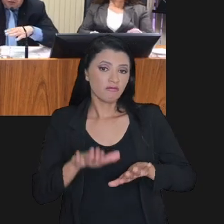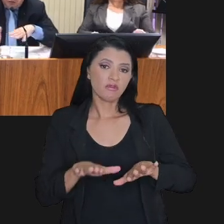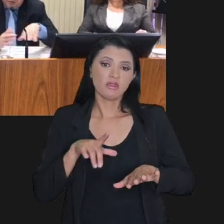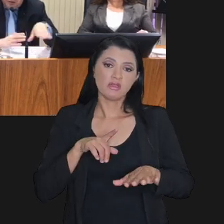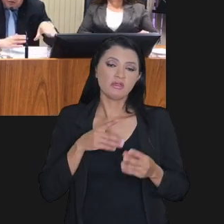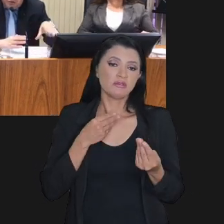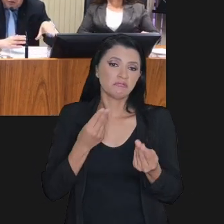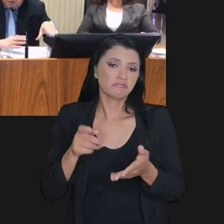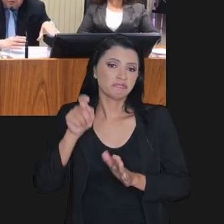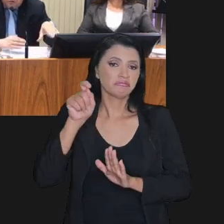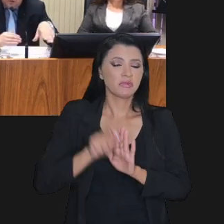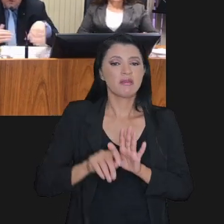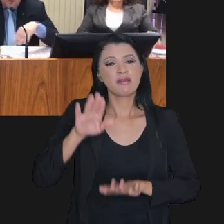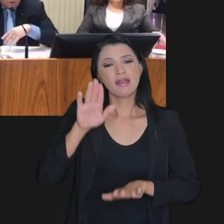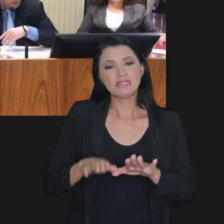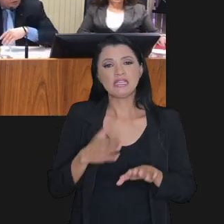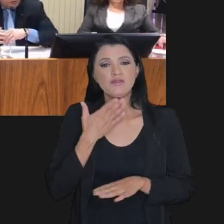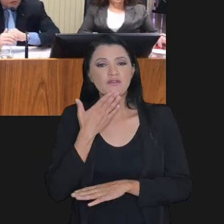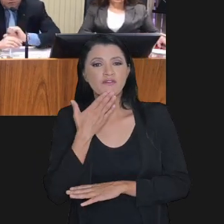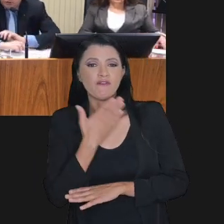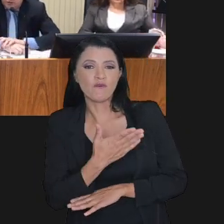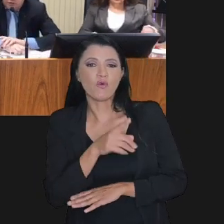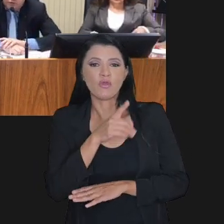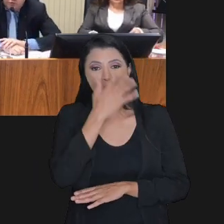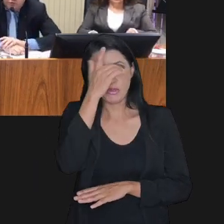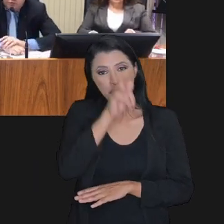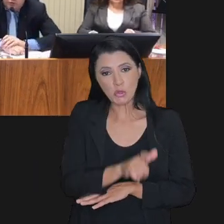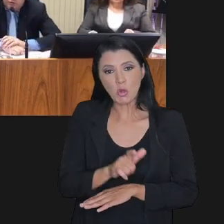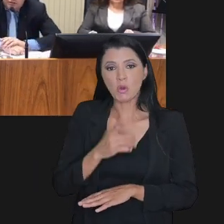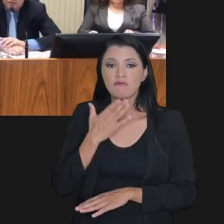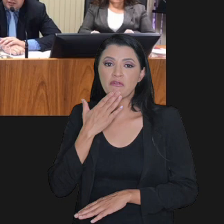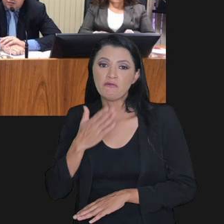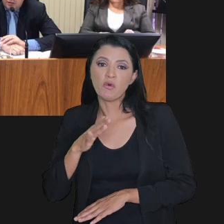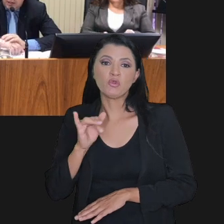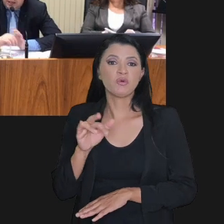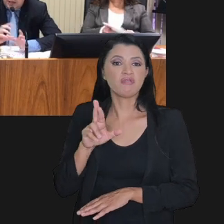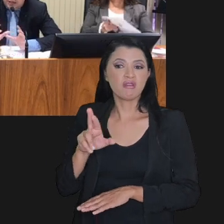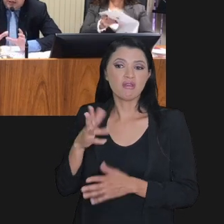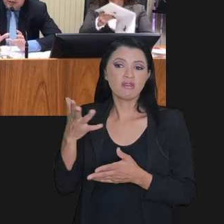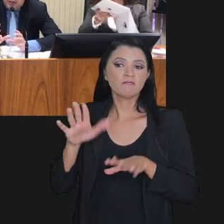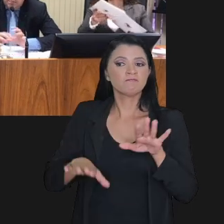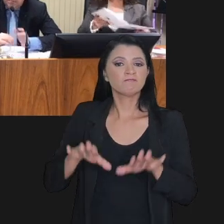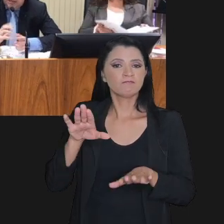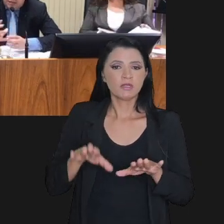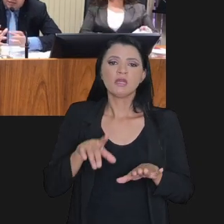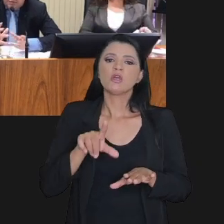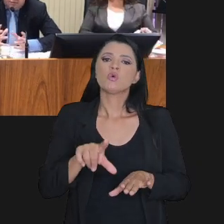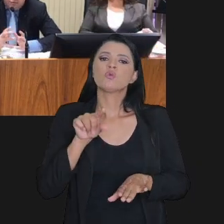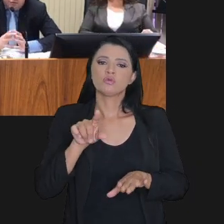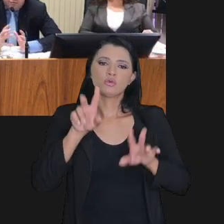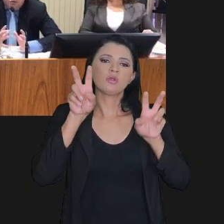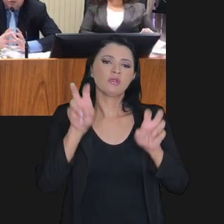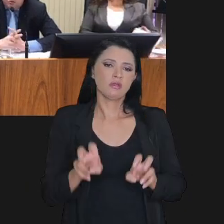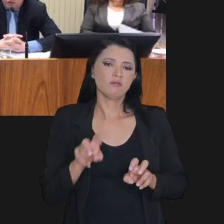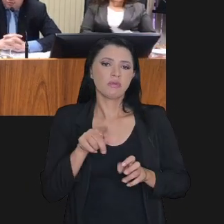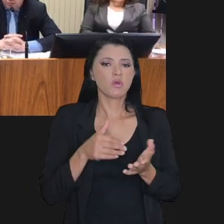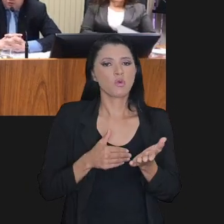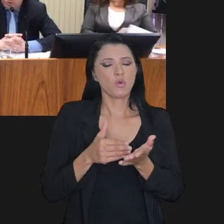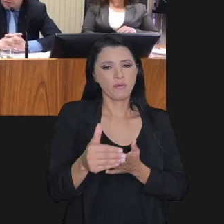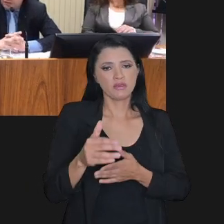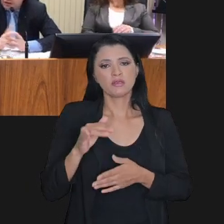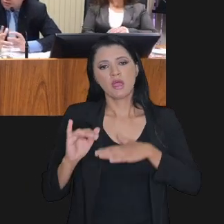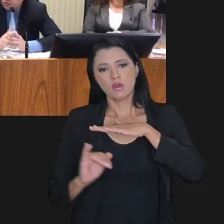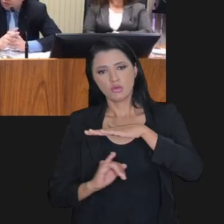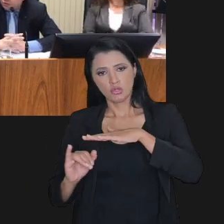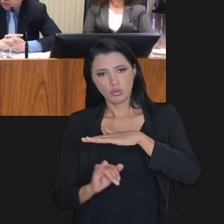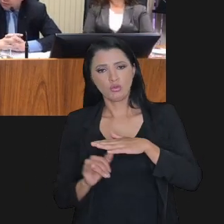Algumas vezes dava a favor do contribuinte, às vezes dava a favor da Fazenda. Então, esse foi o tema que nós escolhemos para